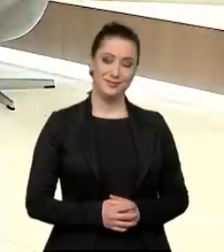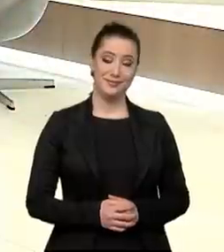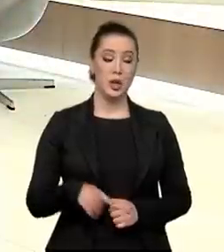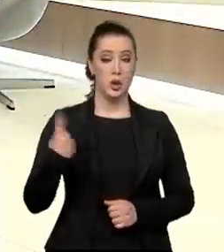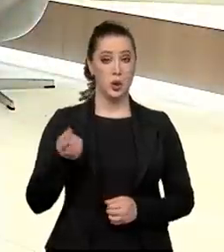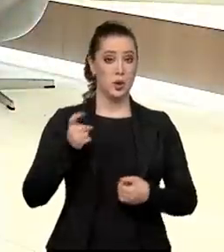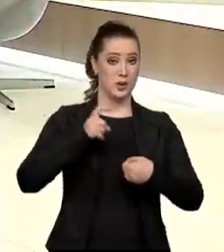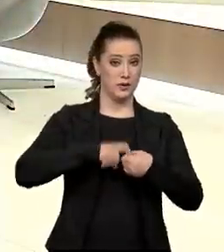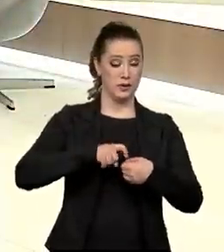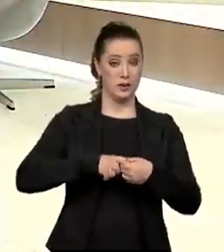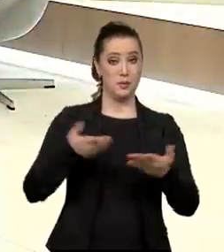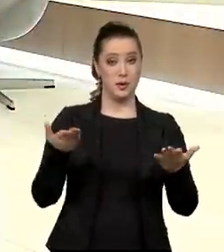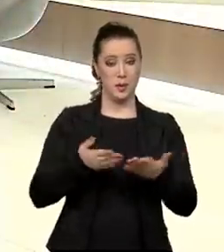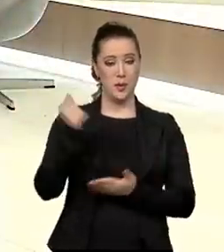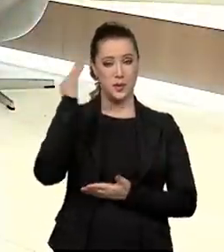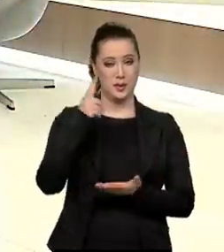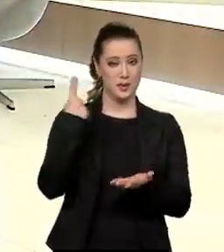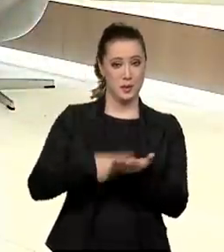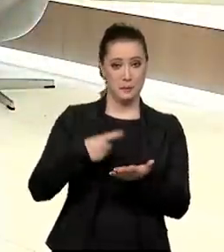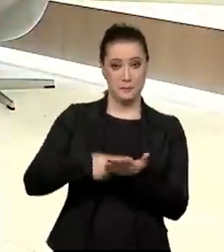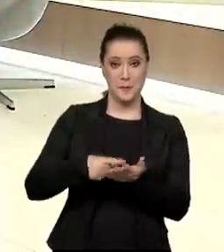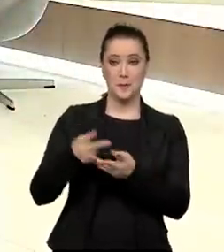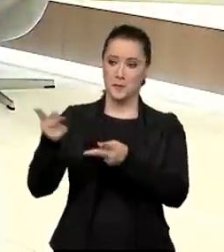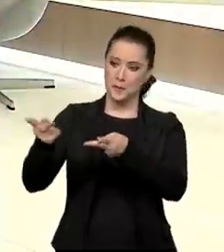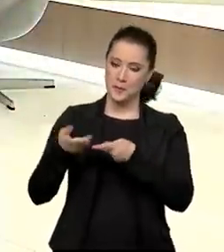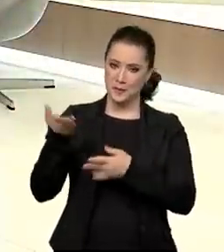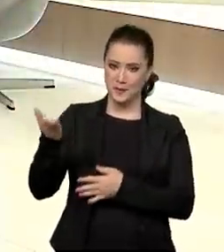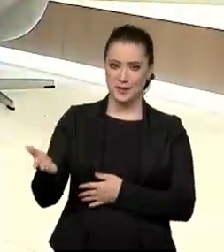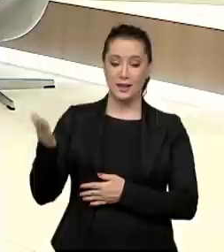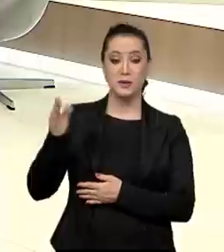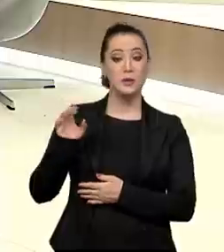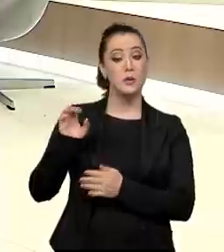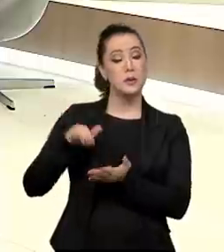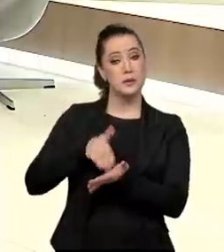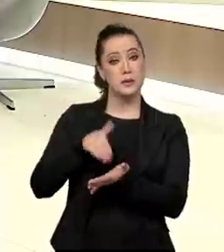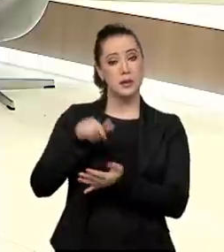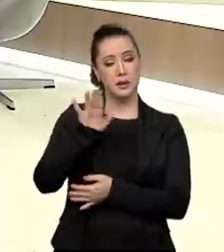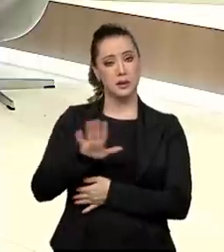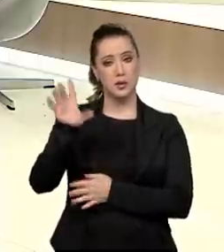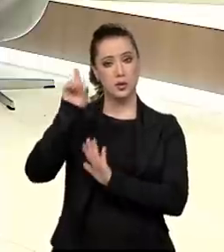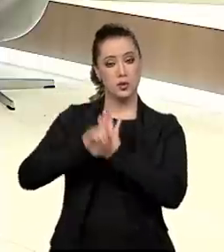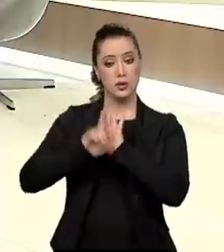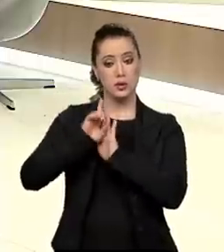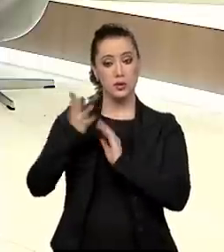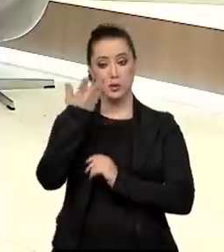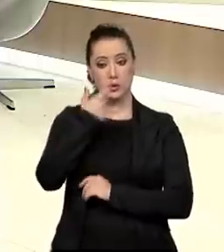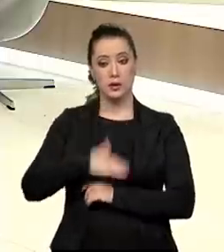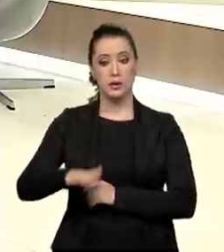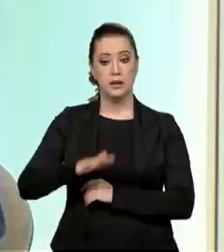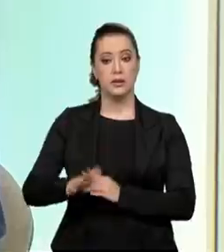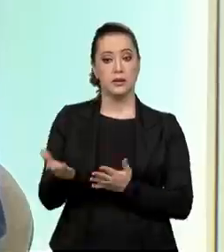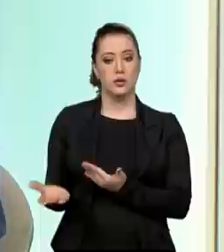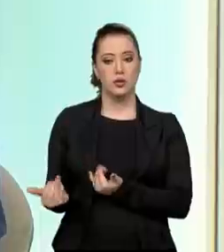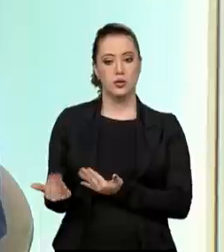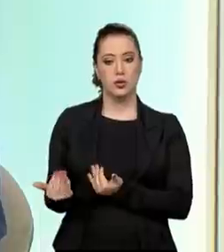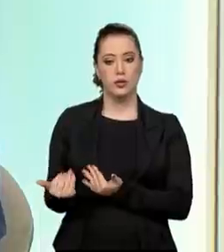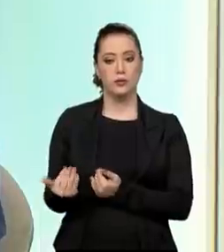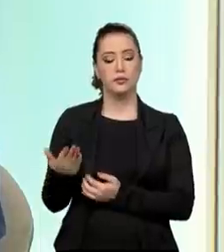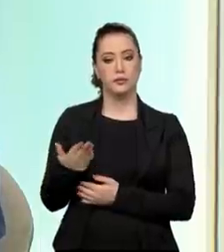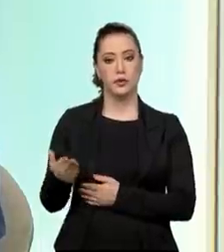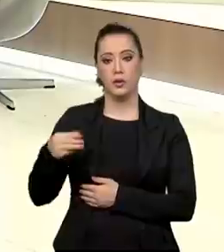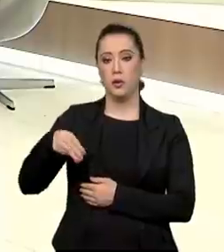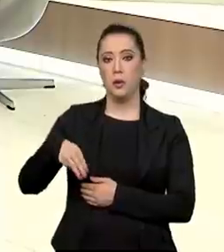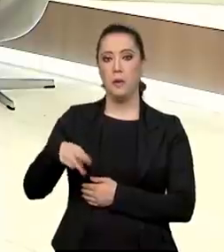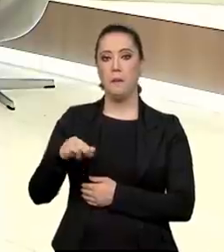Voltamos com o Brasil em Pauta. O entrevistado do programa é o secretário nacional dos direitos da criança e do adolescente, Maurício Cunha.